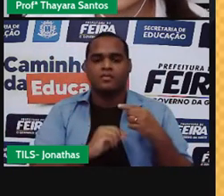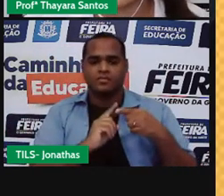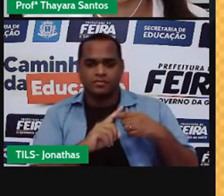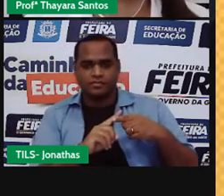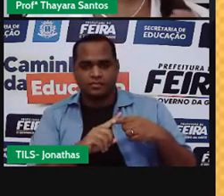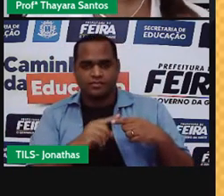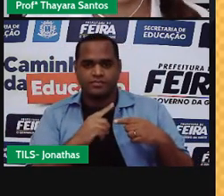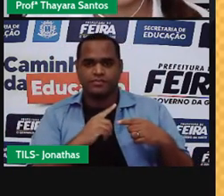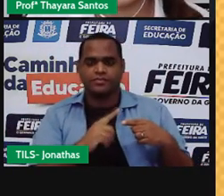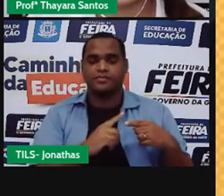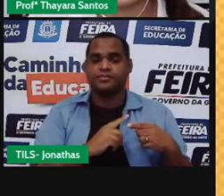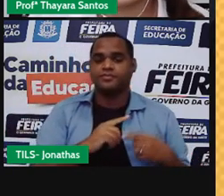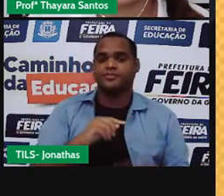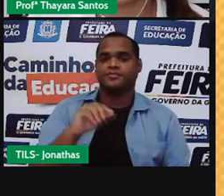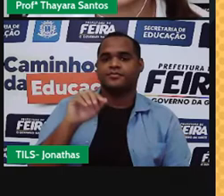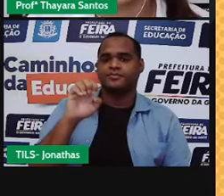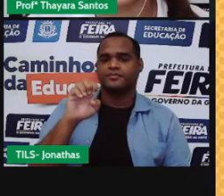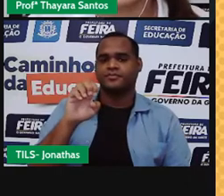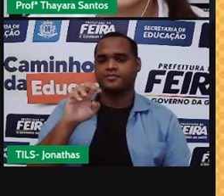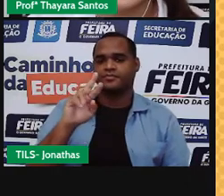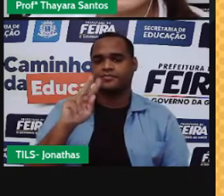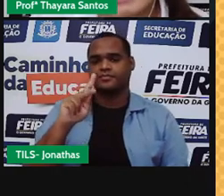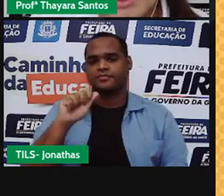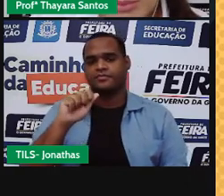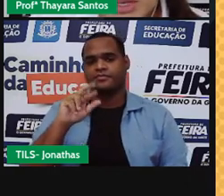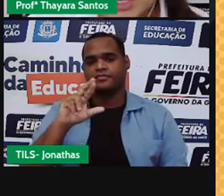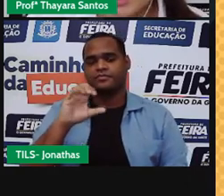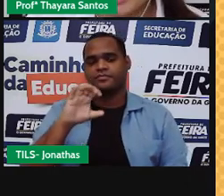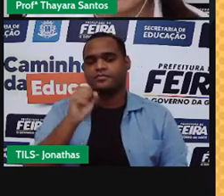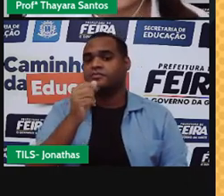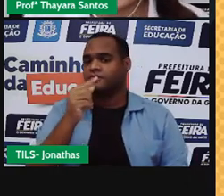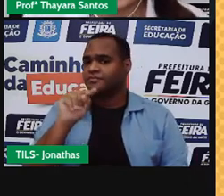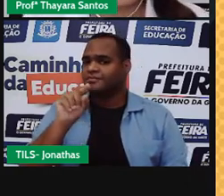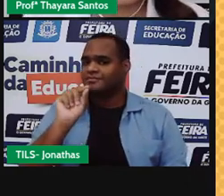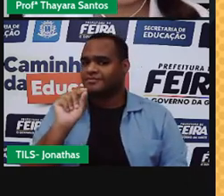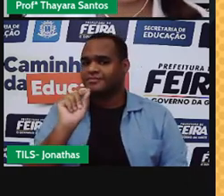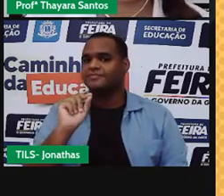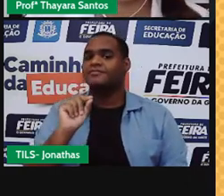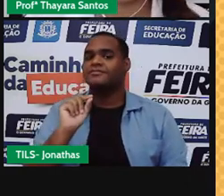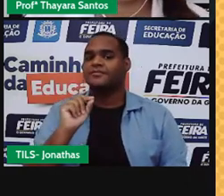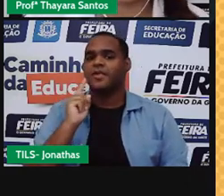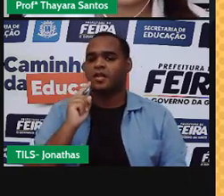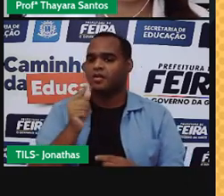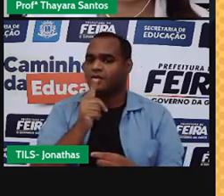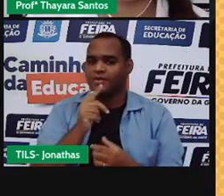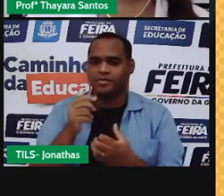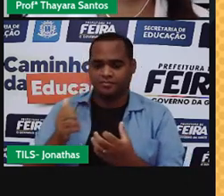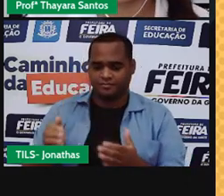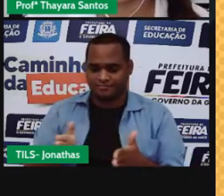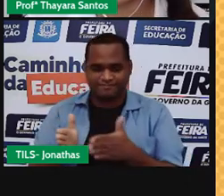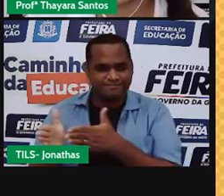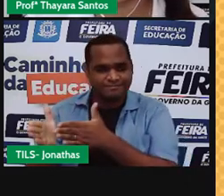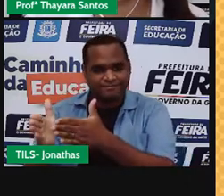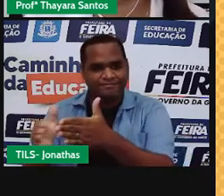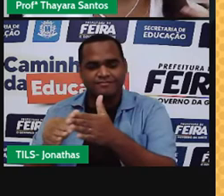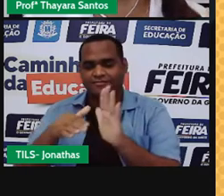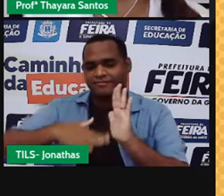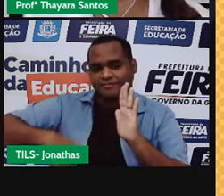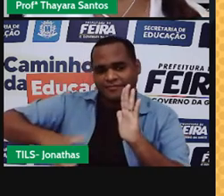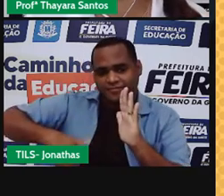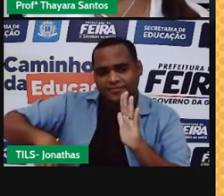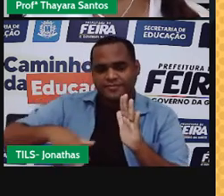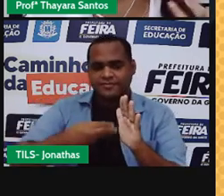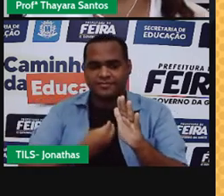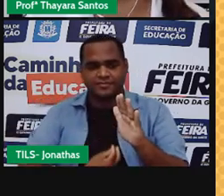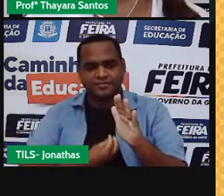qual é? É o que a gente chama de evaporação. Que é quando essa água vai evaporar. Dos lagos, rios, mares. E